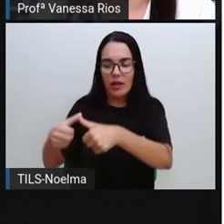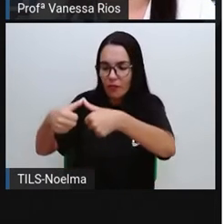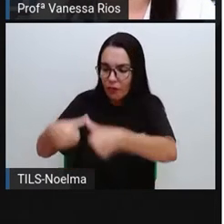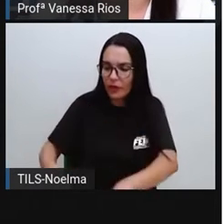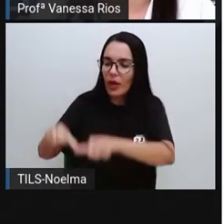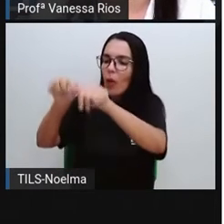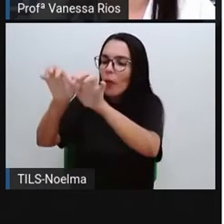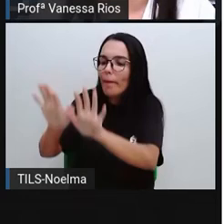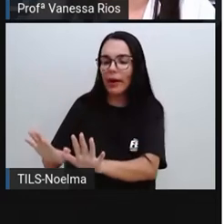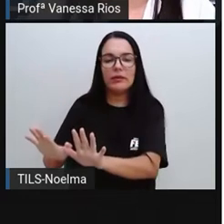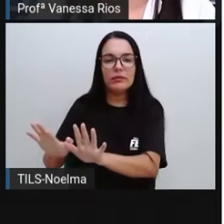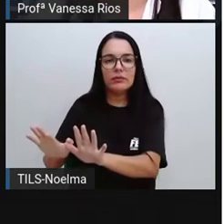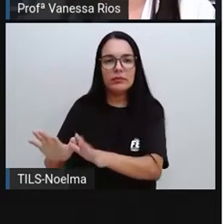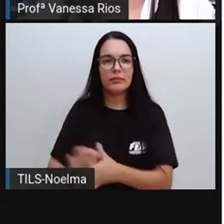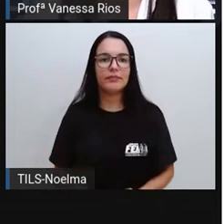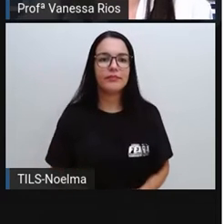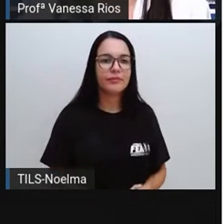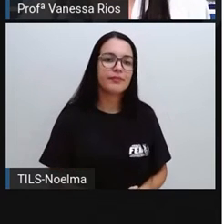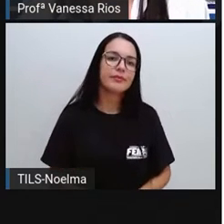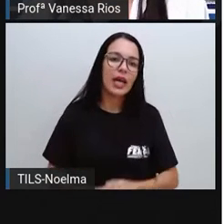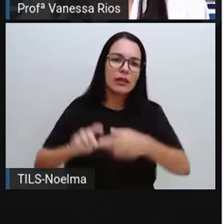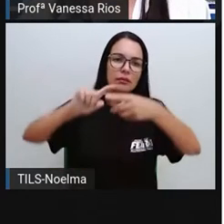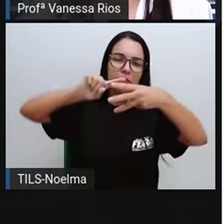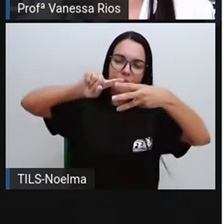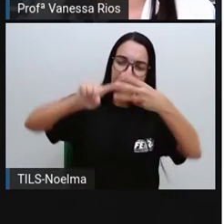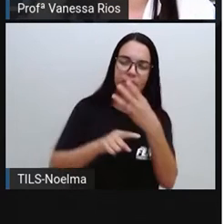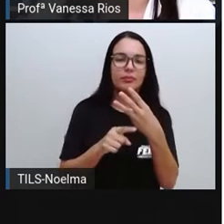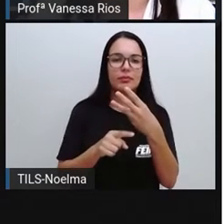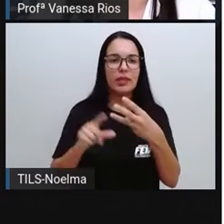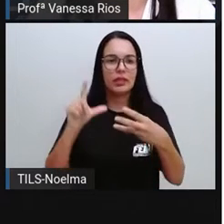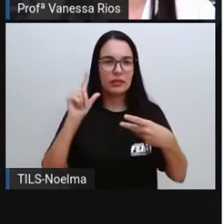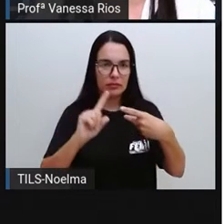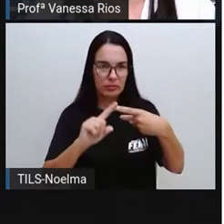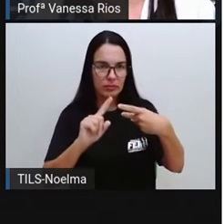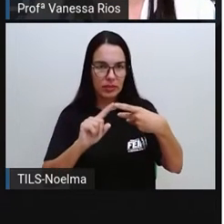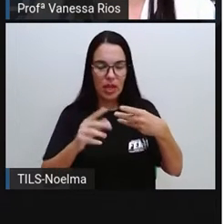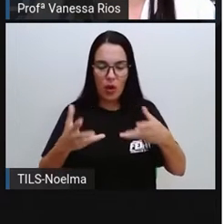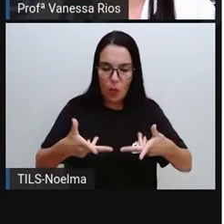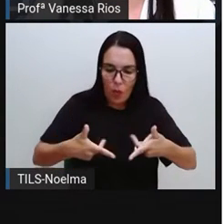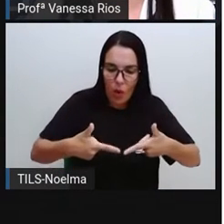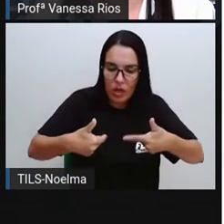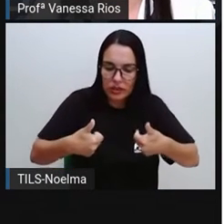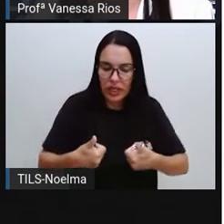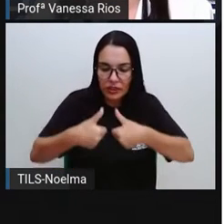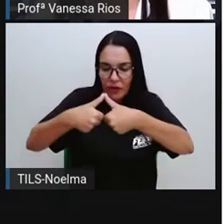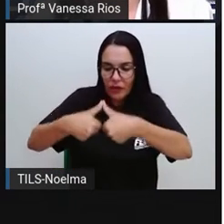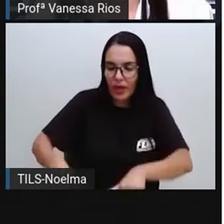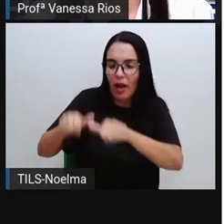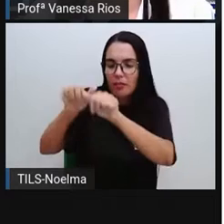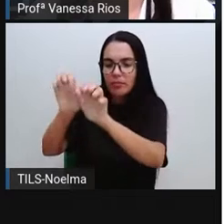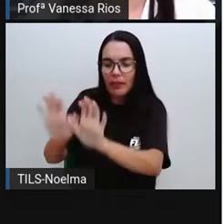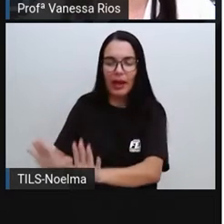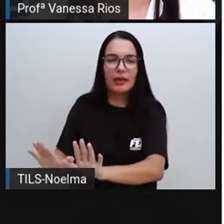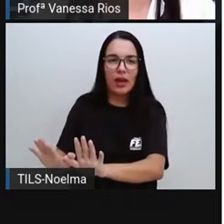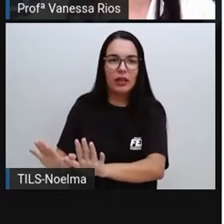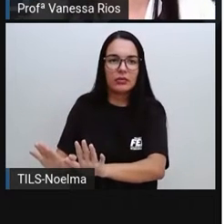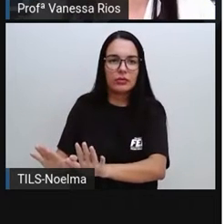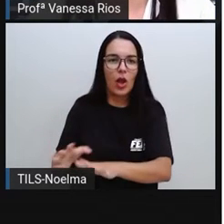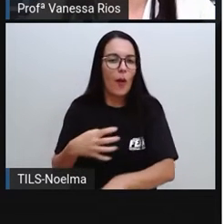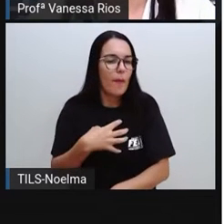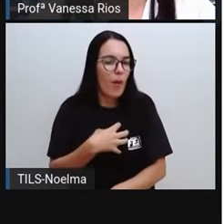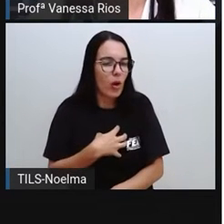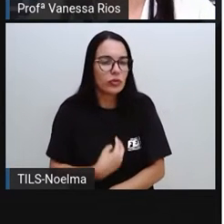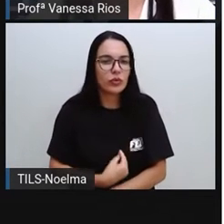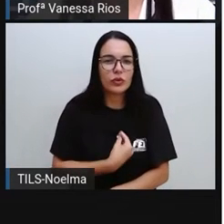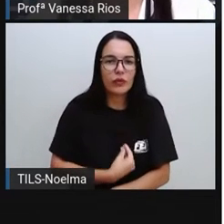dicionário, certo? Então, sedentarismo significa qualidade de sedentário, modo de